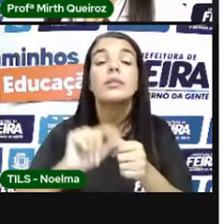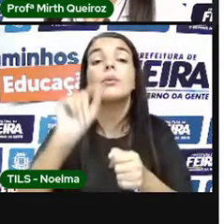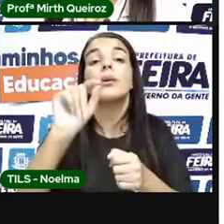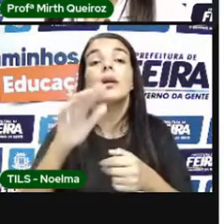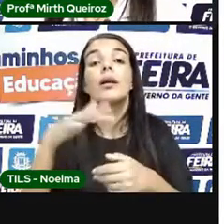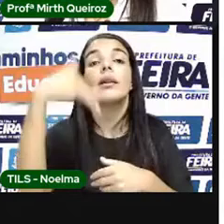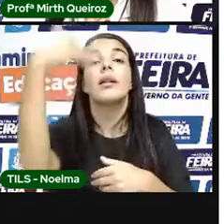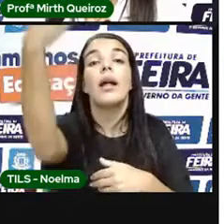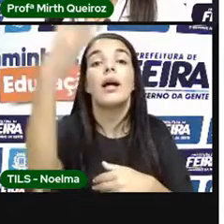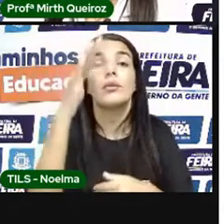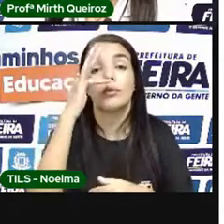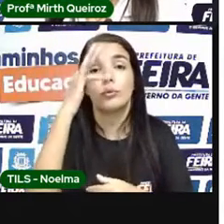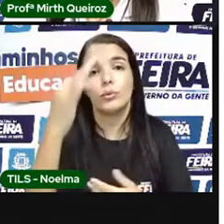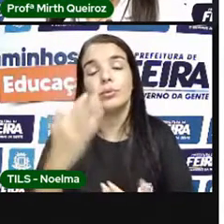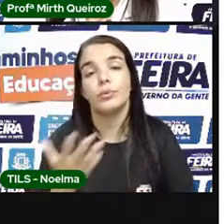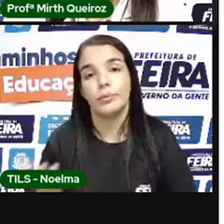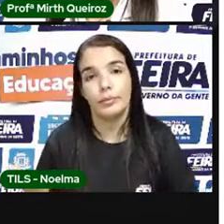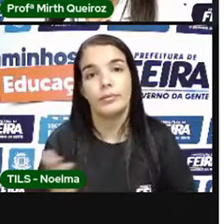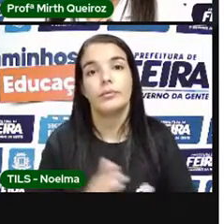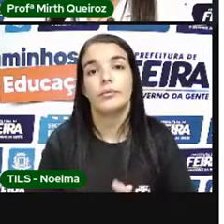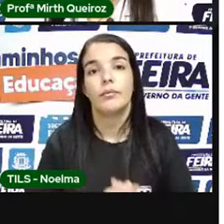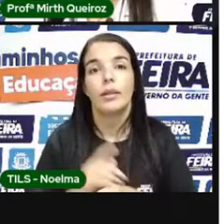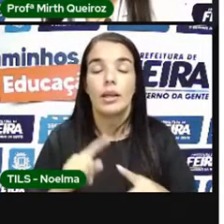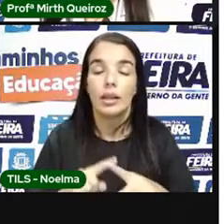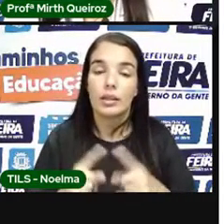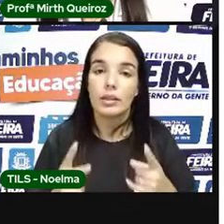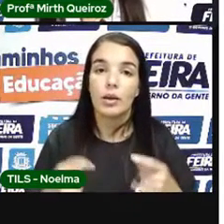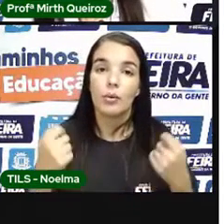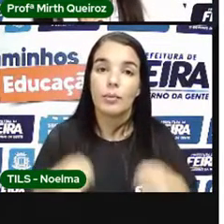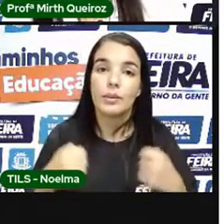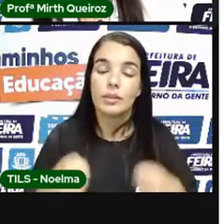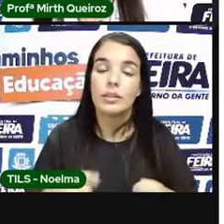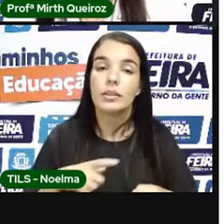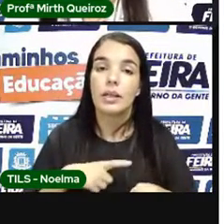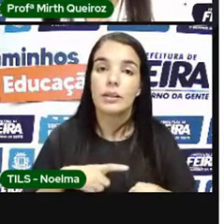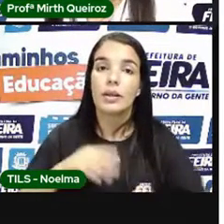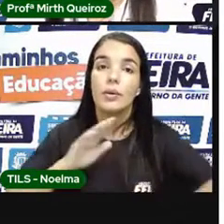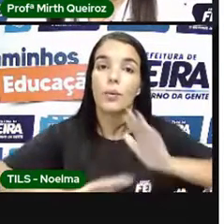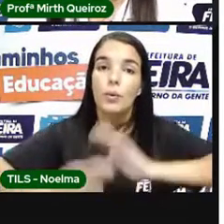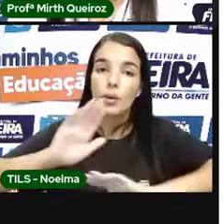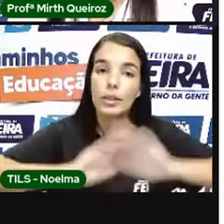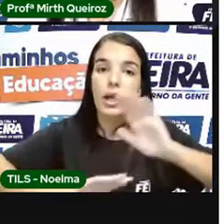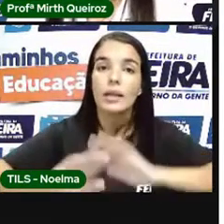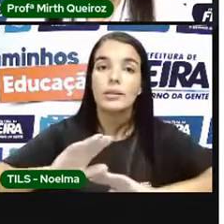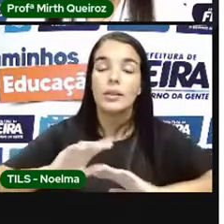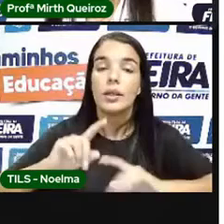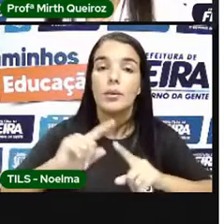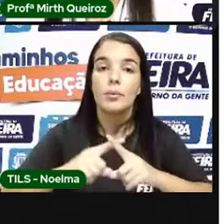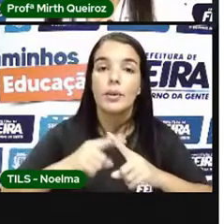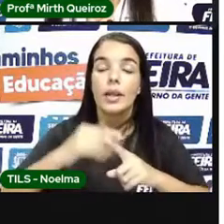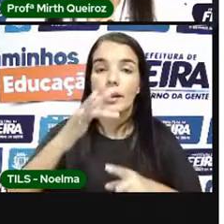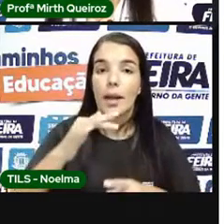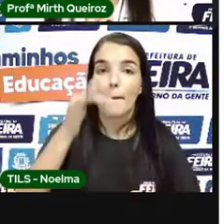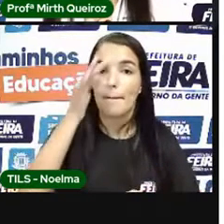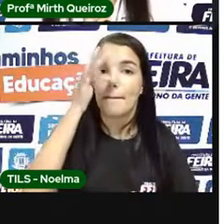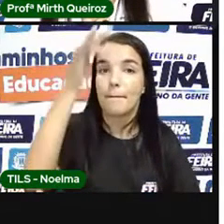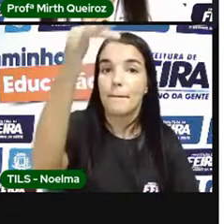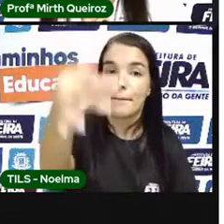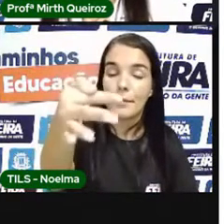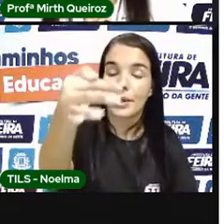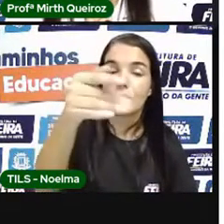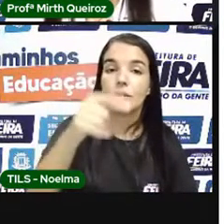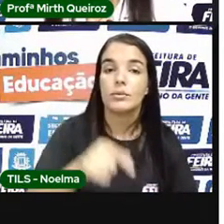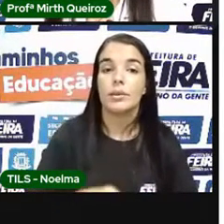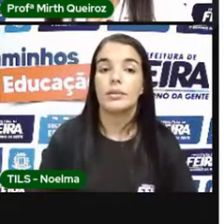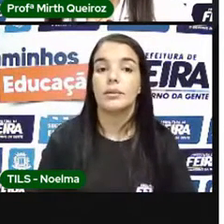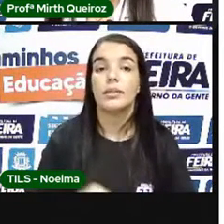O que é Necessário Para a gente Para essa Geração Sem atingir Os direitos Da próxima Geração Aí a gente Tem uma